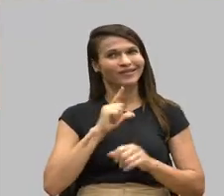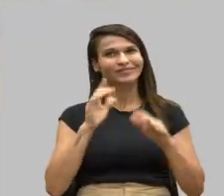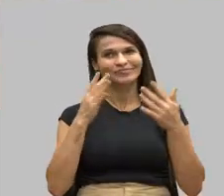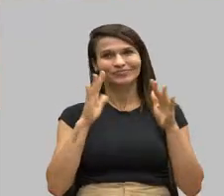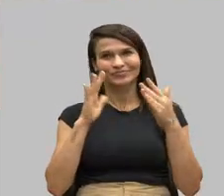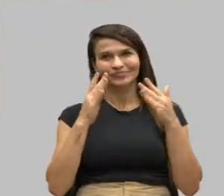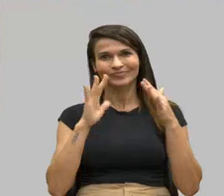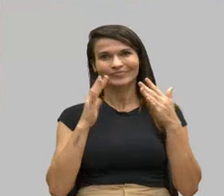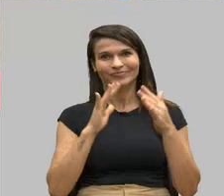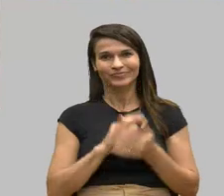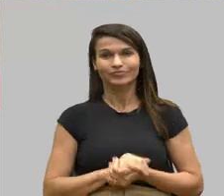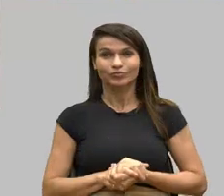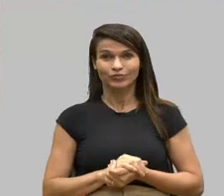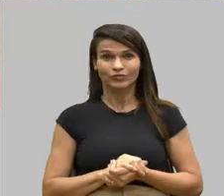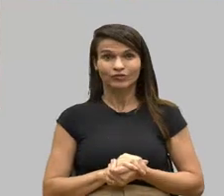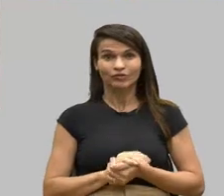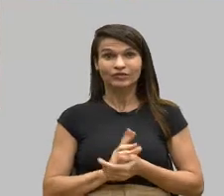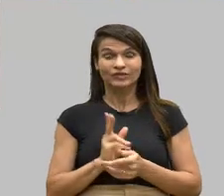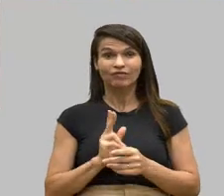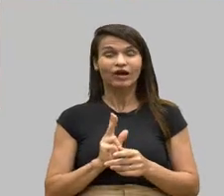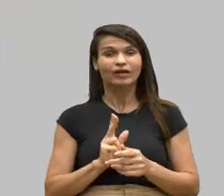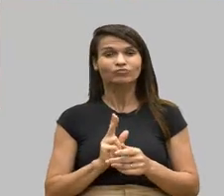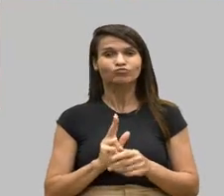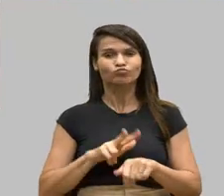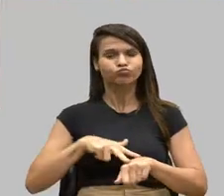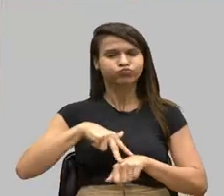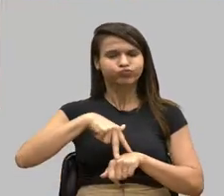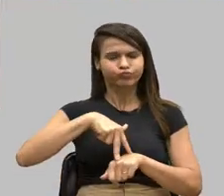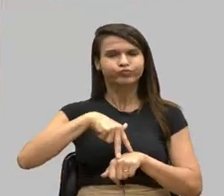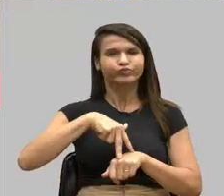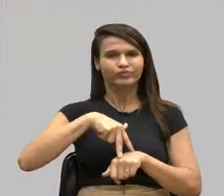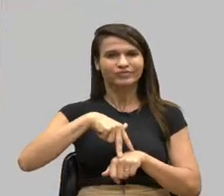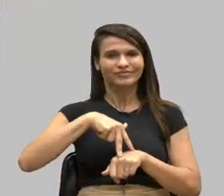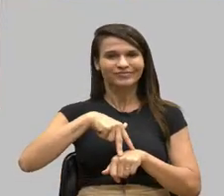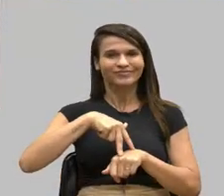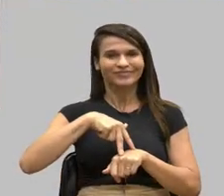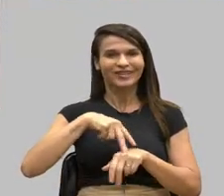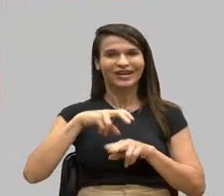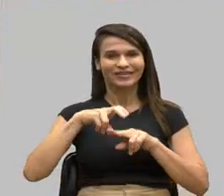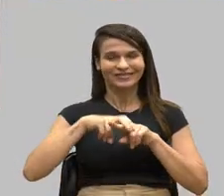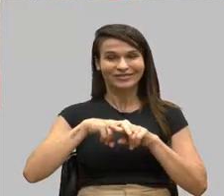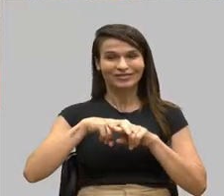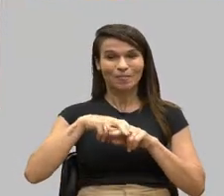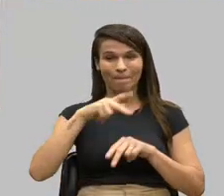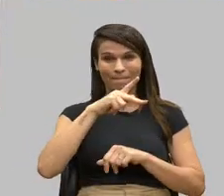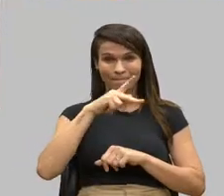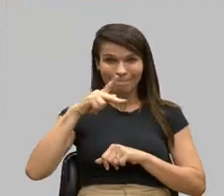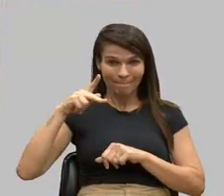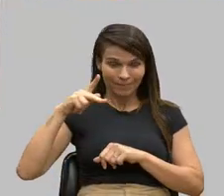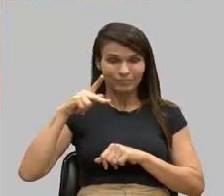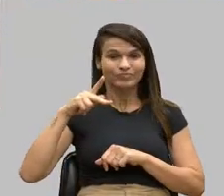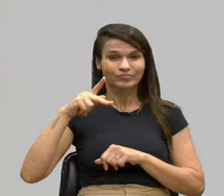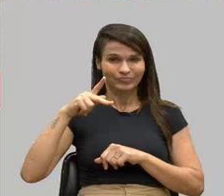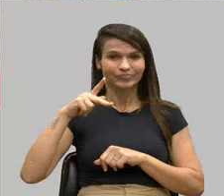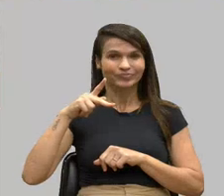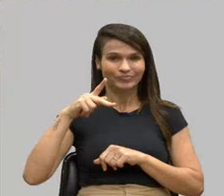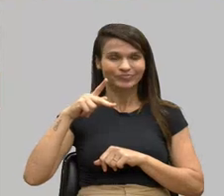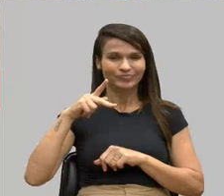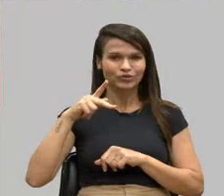Quem sabe você vai assumir a nossa cadeira de presidente da Comissão dos Deficientes. viu, Aline? Você merece.